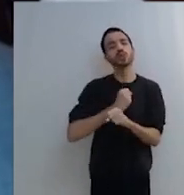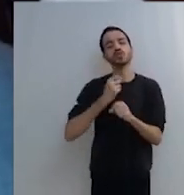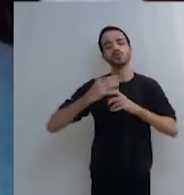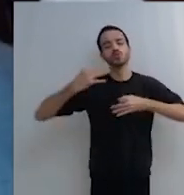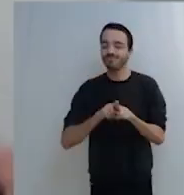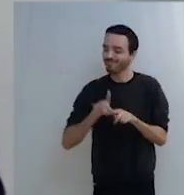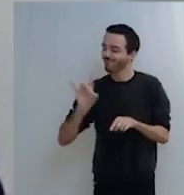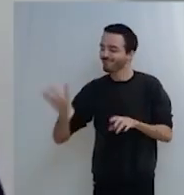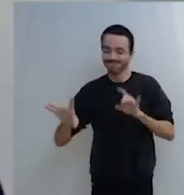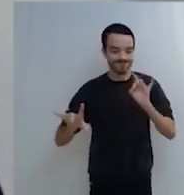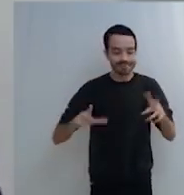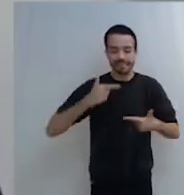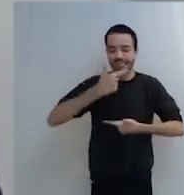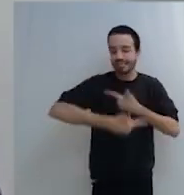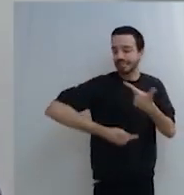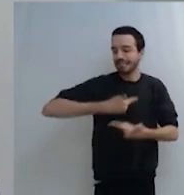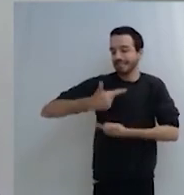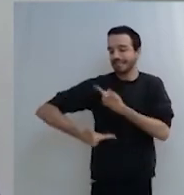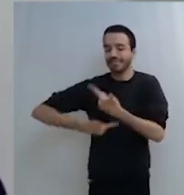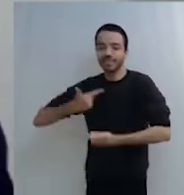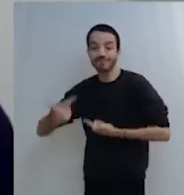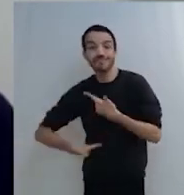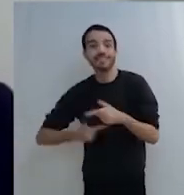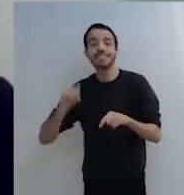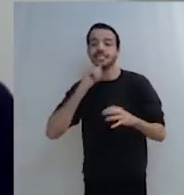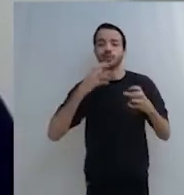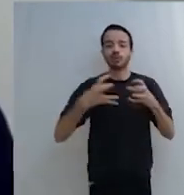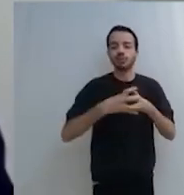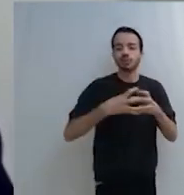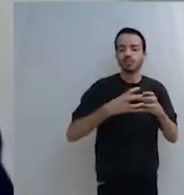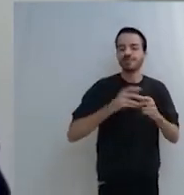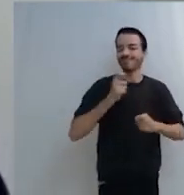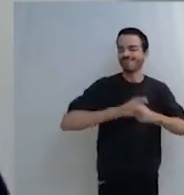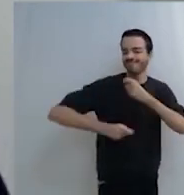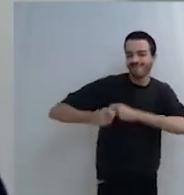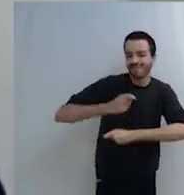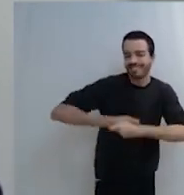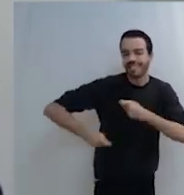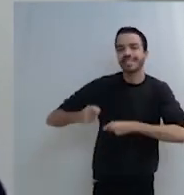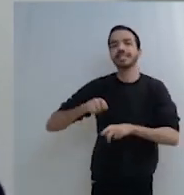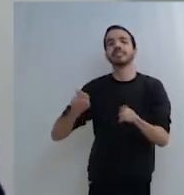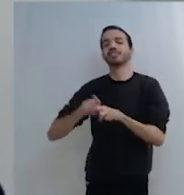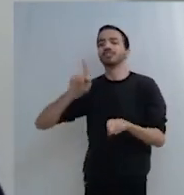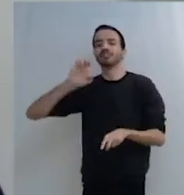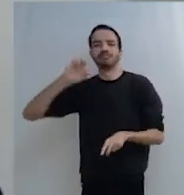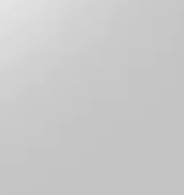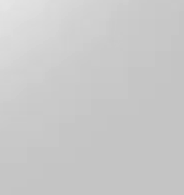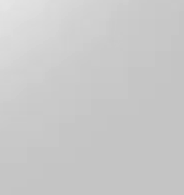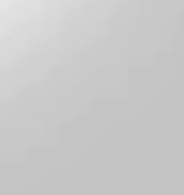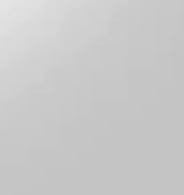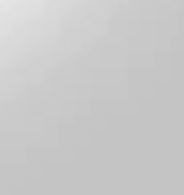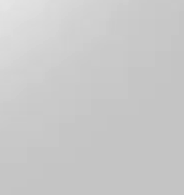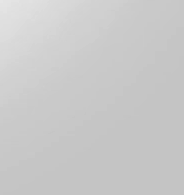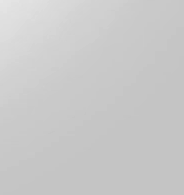vez mais qualificada. A íntegra do webinário está disponível no canal do STJ no YouTube.